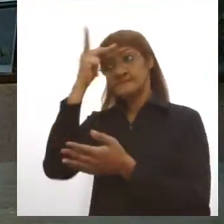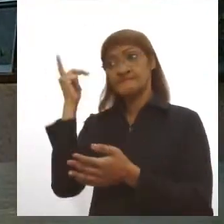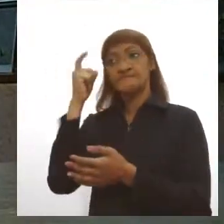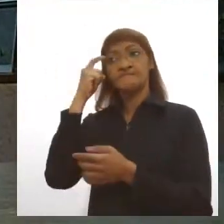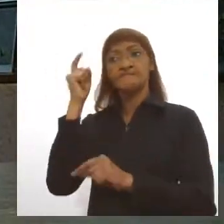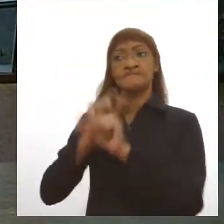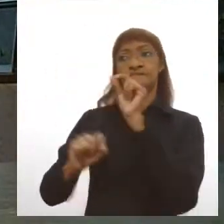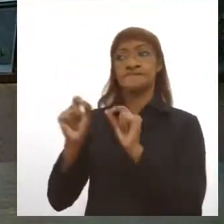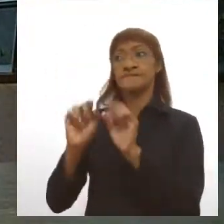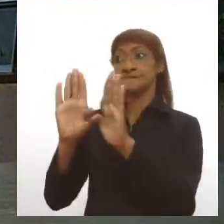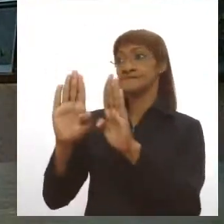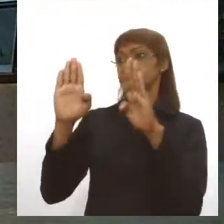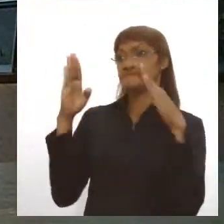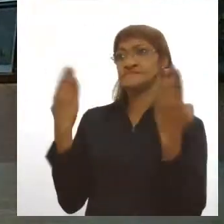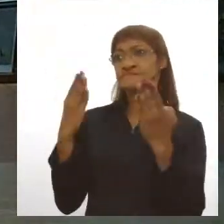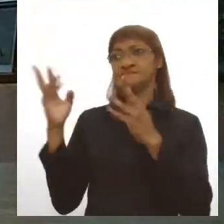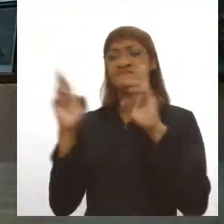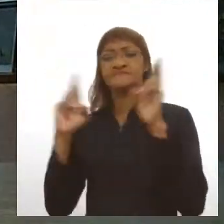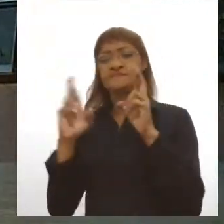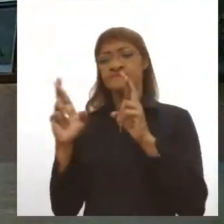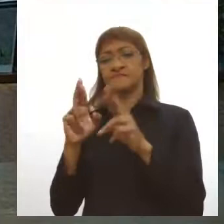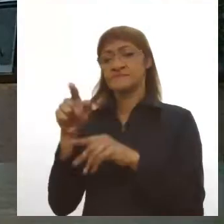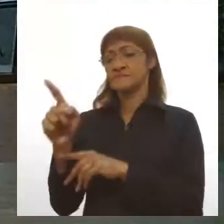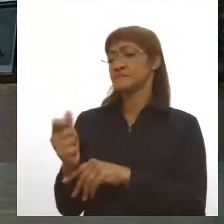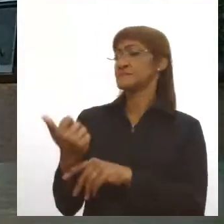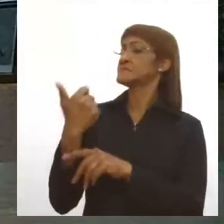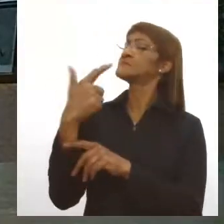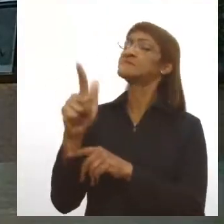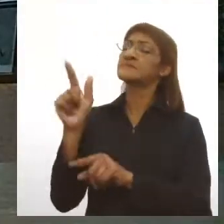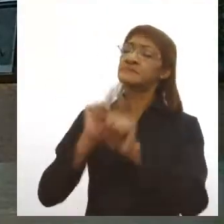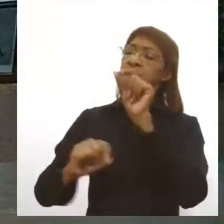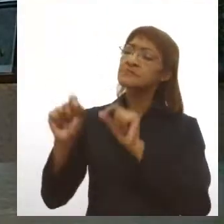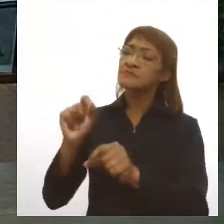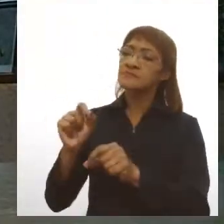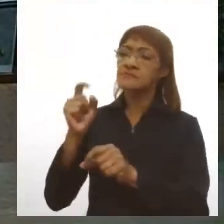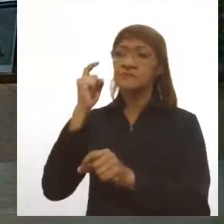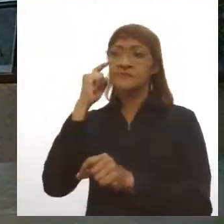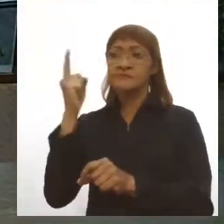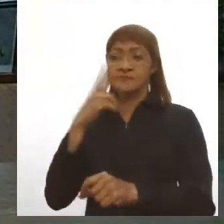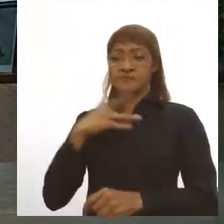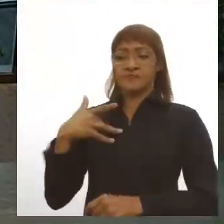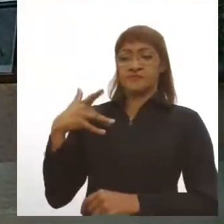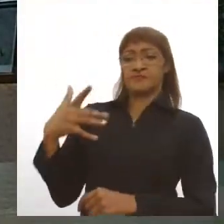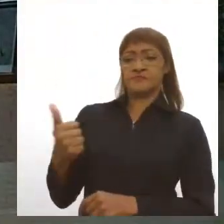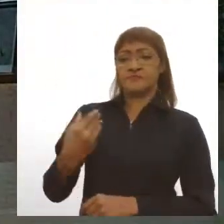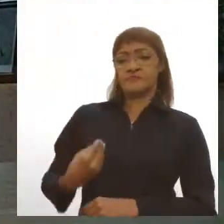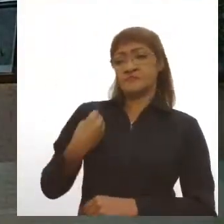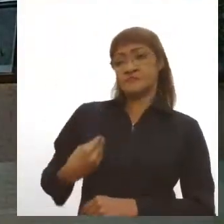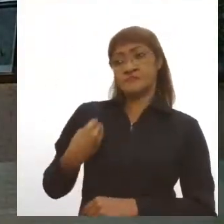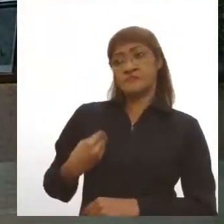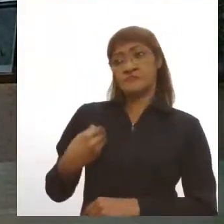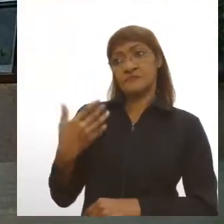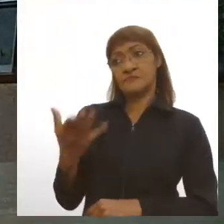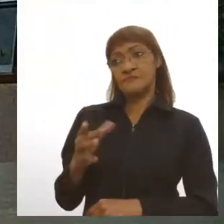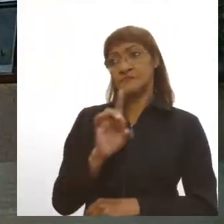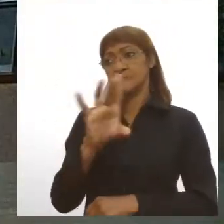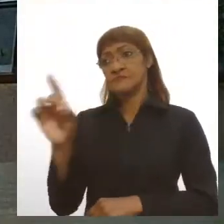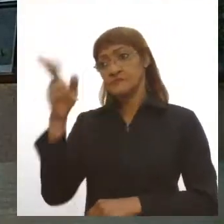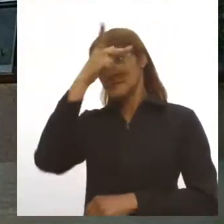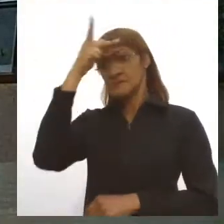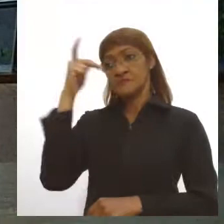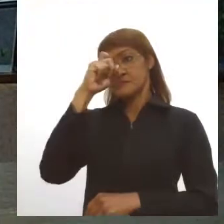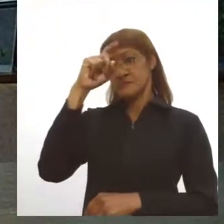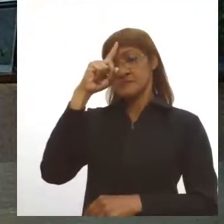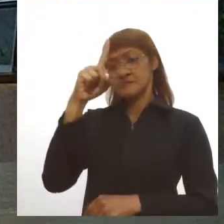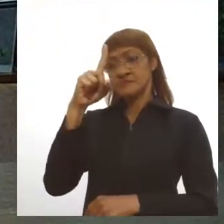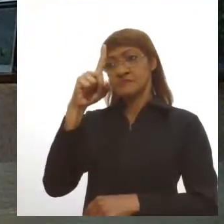folia, estão pensando em carnaval, outras estão pensando em sua saúde, em sua vida, nos leitos dos hospitais. Se colocar no